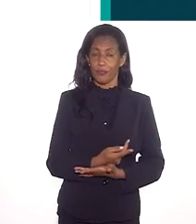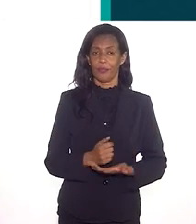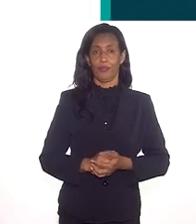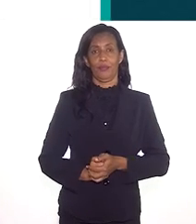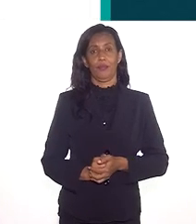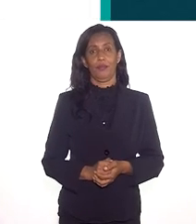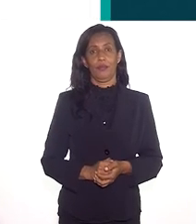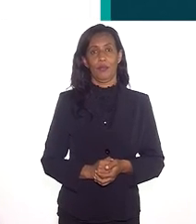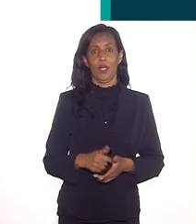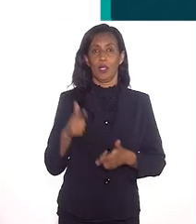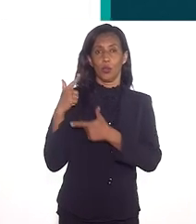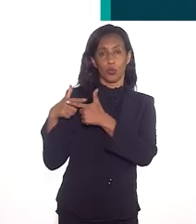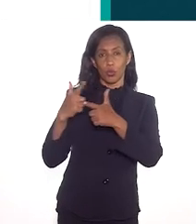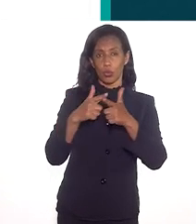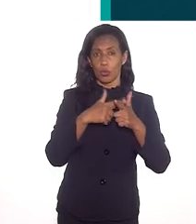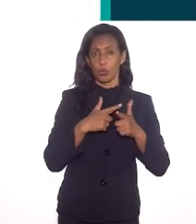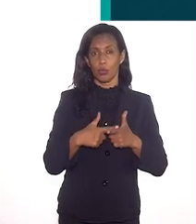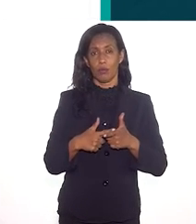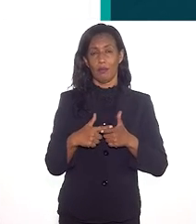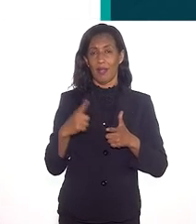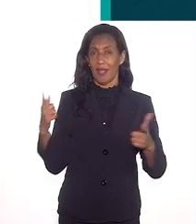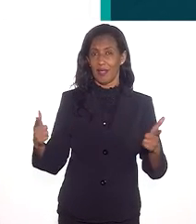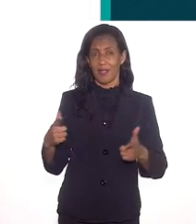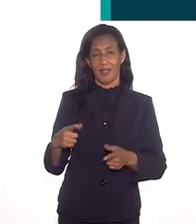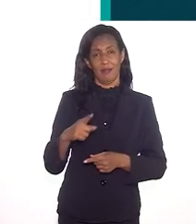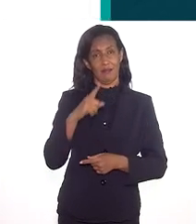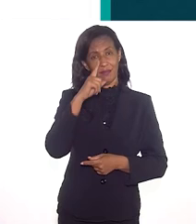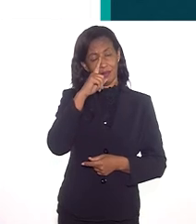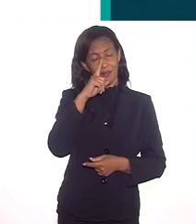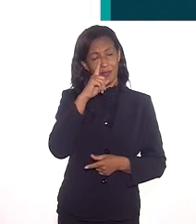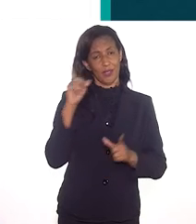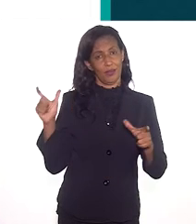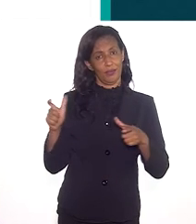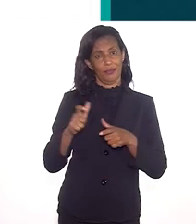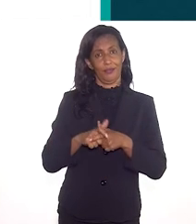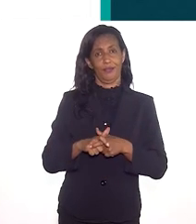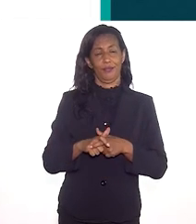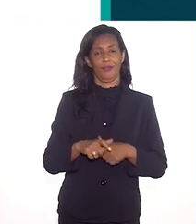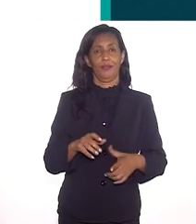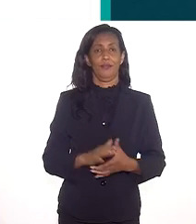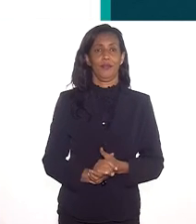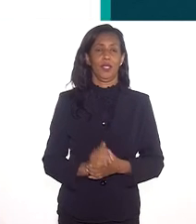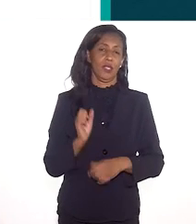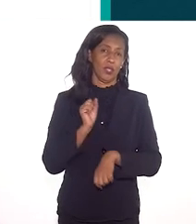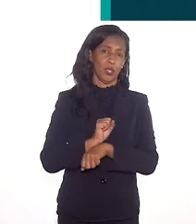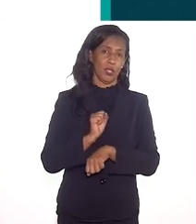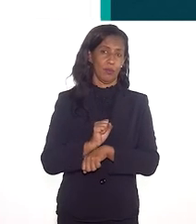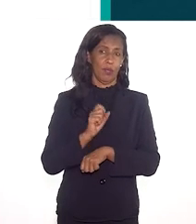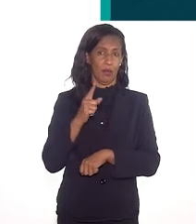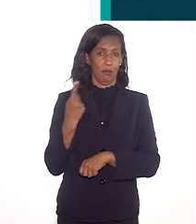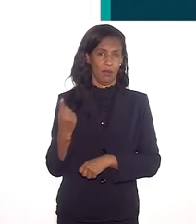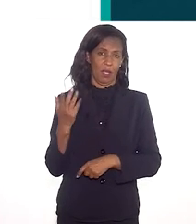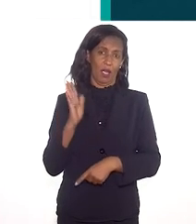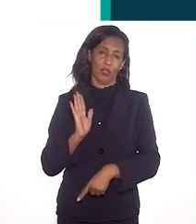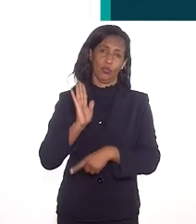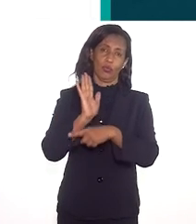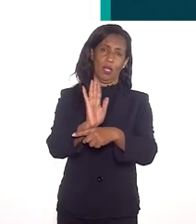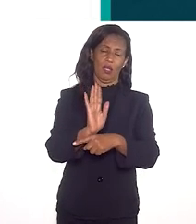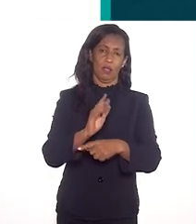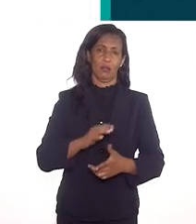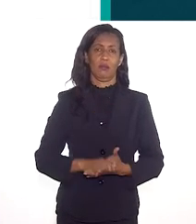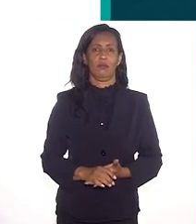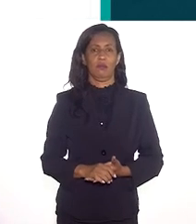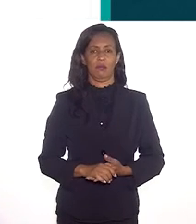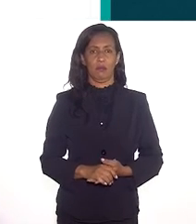sejam realizadas para que problemas assim, tão graves, sejam minorados. Espero que